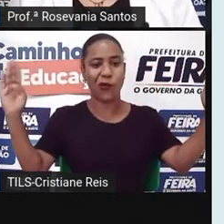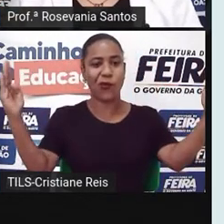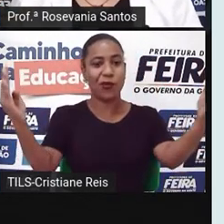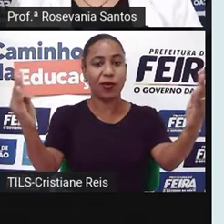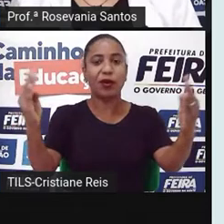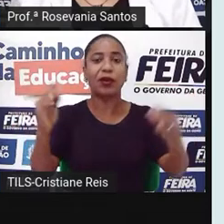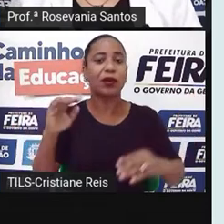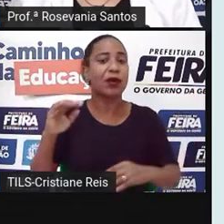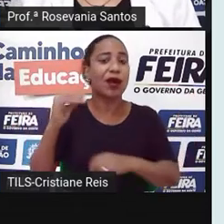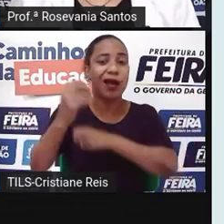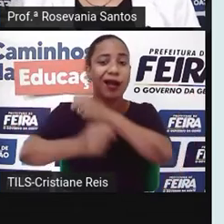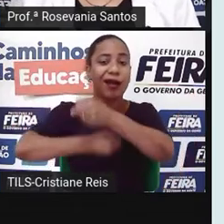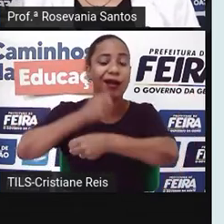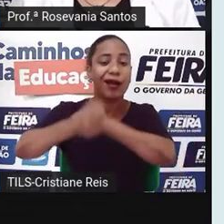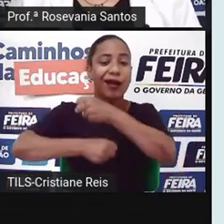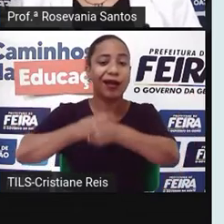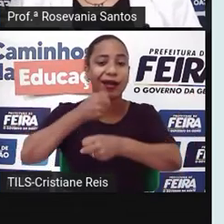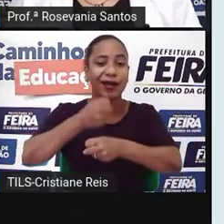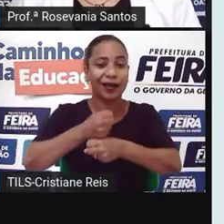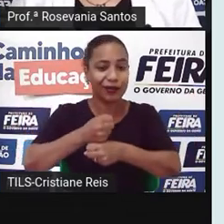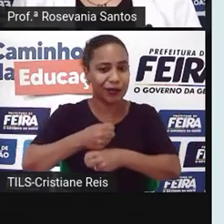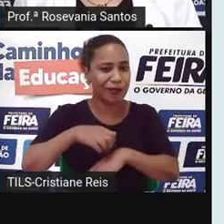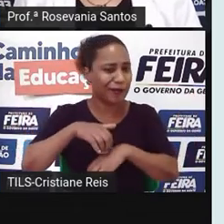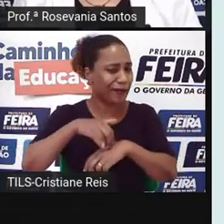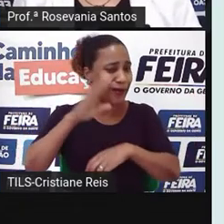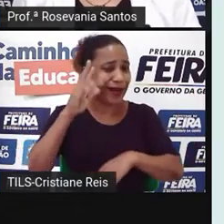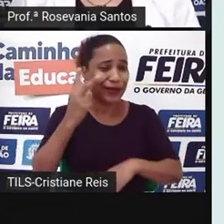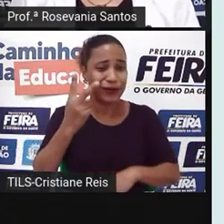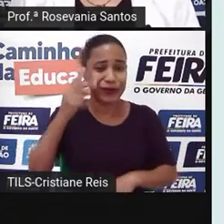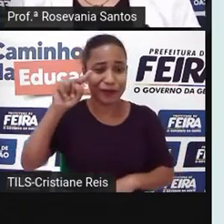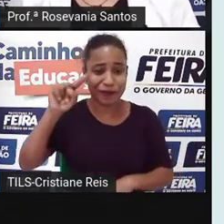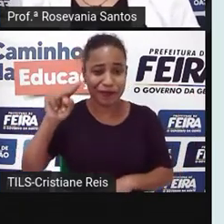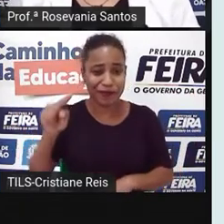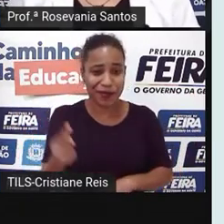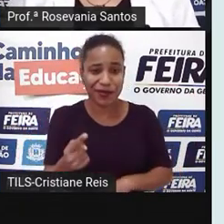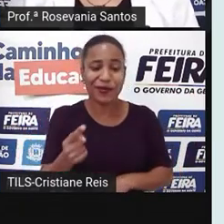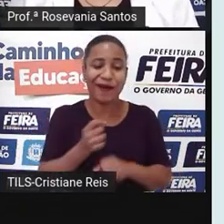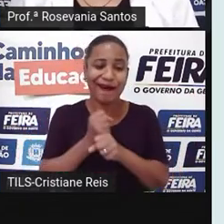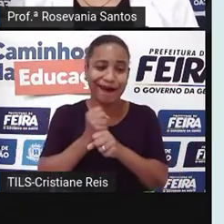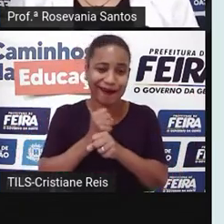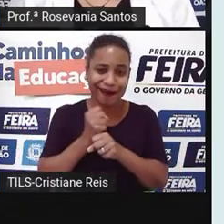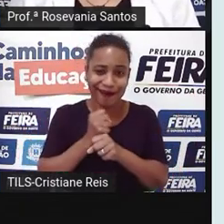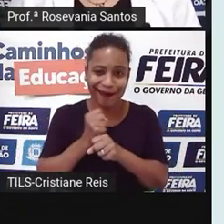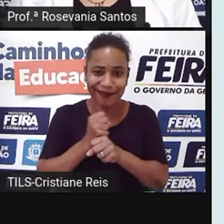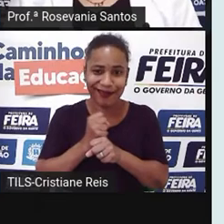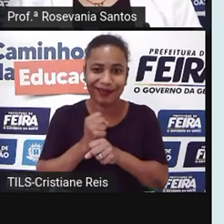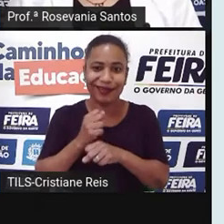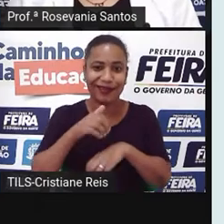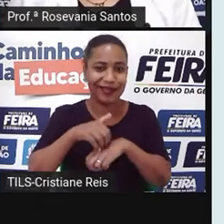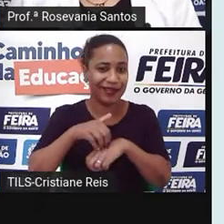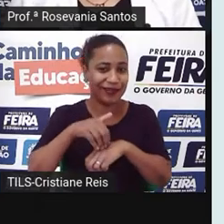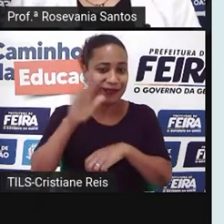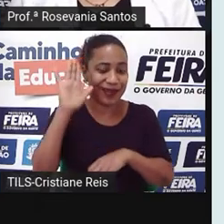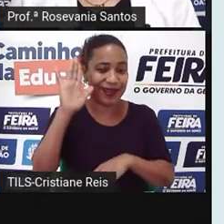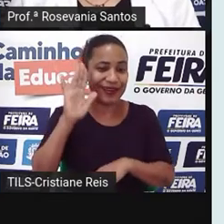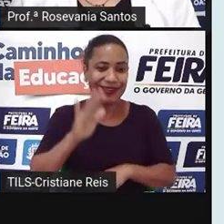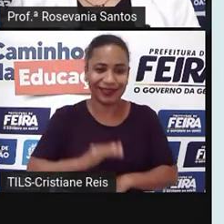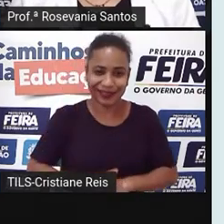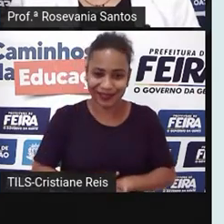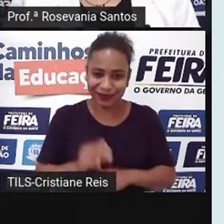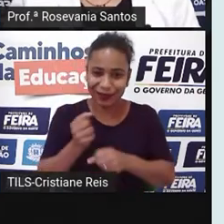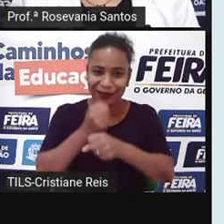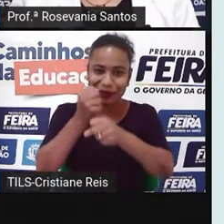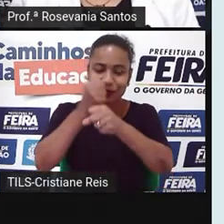e dava continuidade a isso. Essa muralha possui 2.300 quilômetros, uma altura de